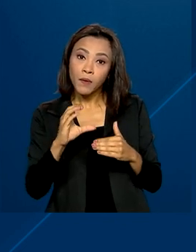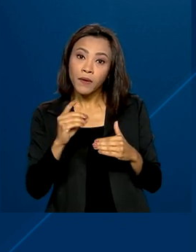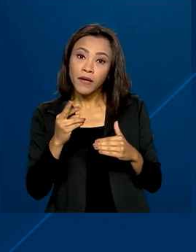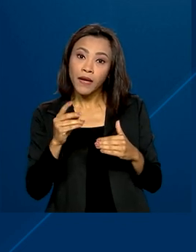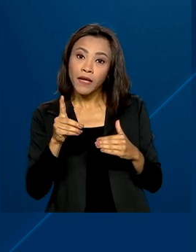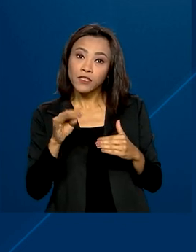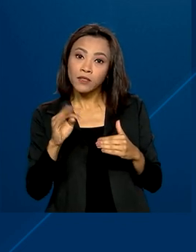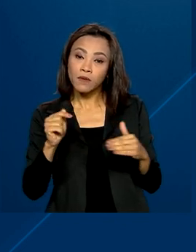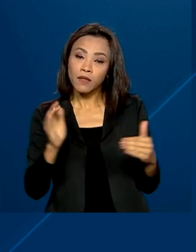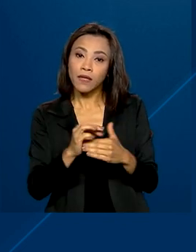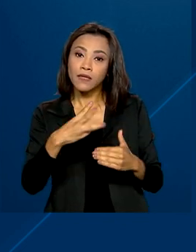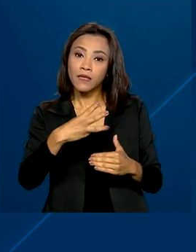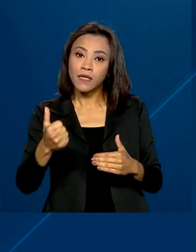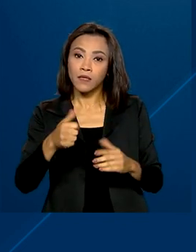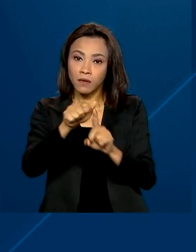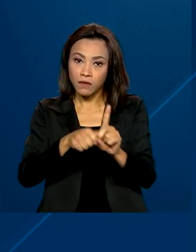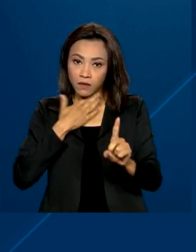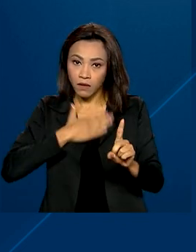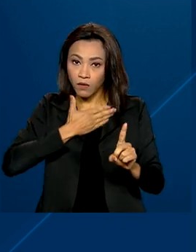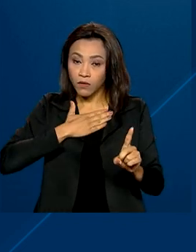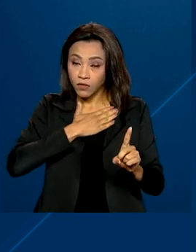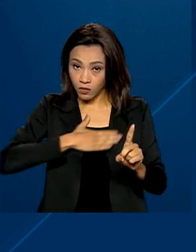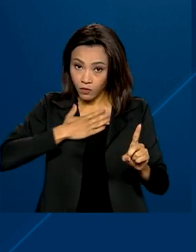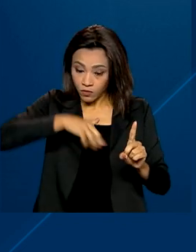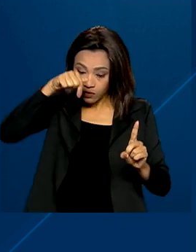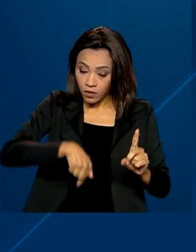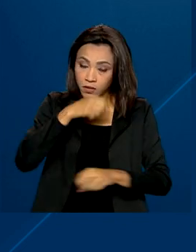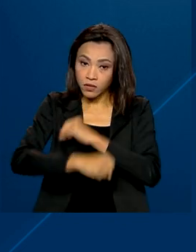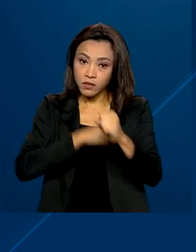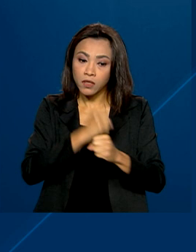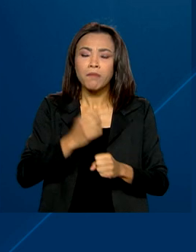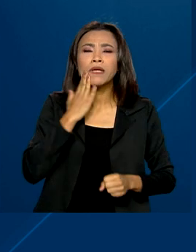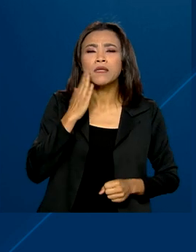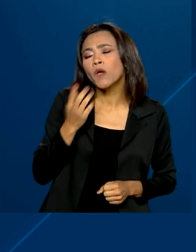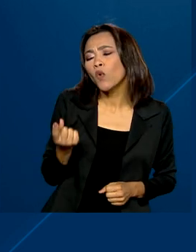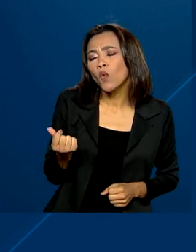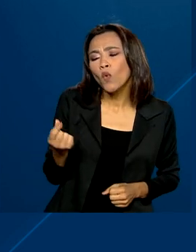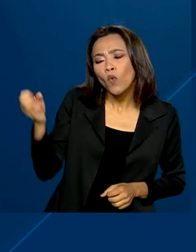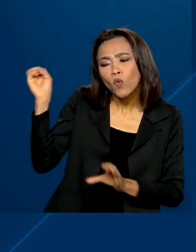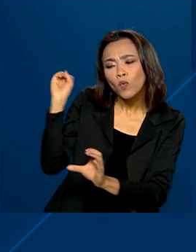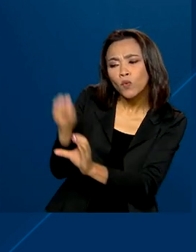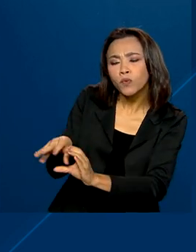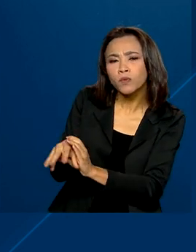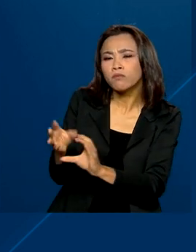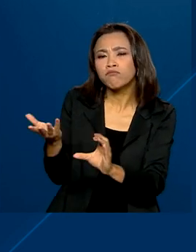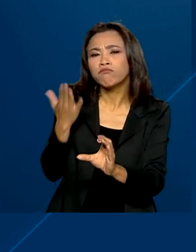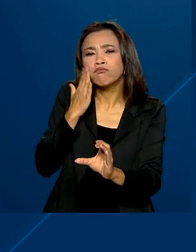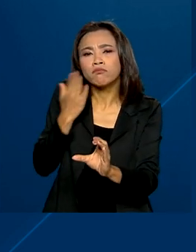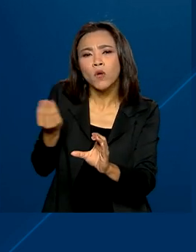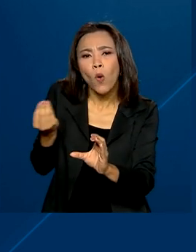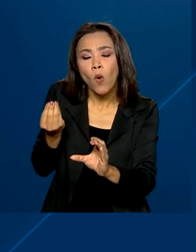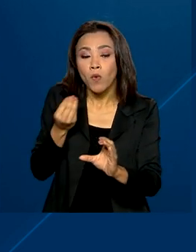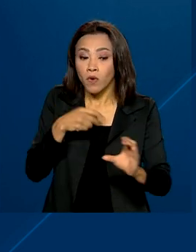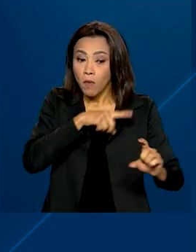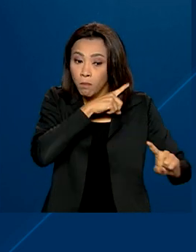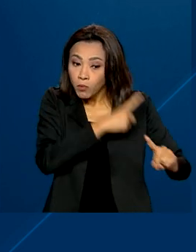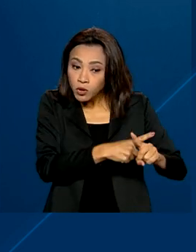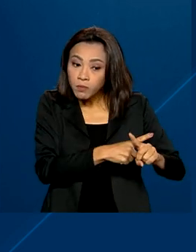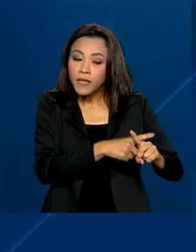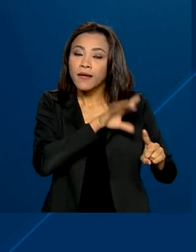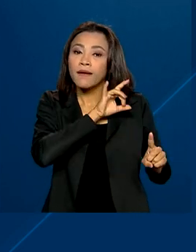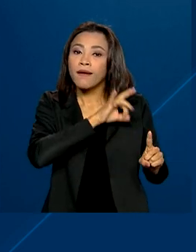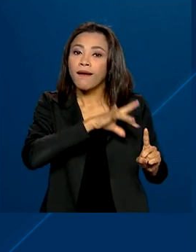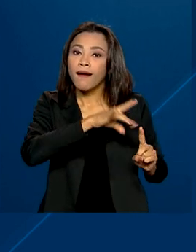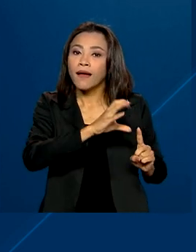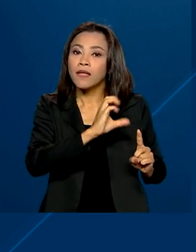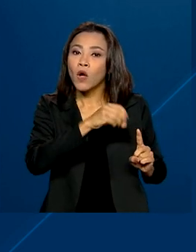31 de agosto deste ano. Para saber a parcela do lucro que será depositada, o trabalhador deve multiplicar o saldo de cada conta